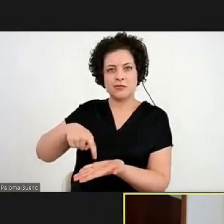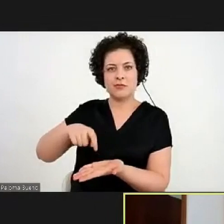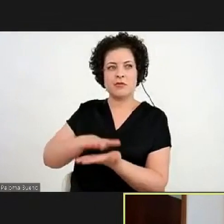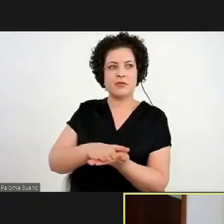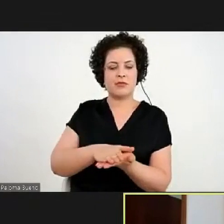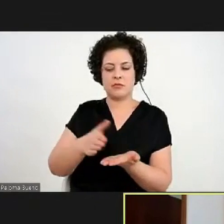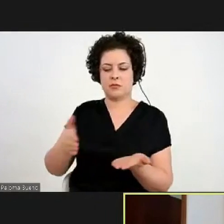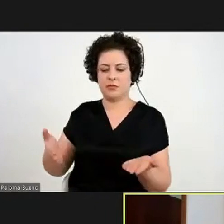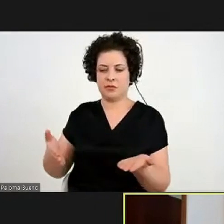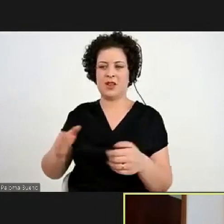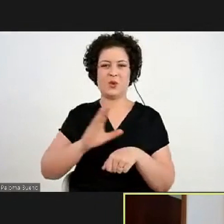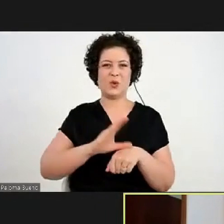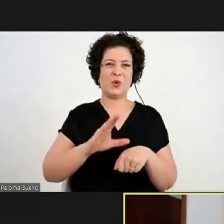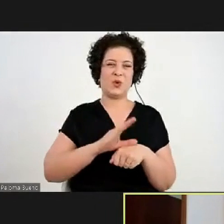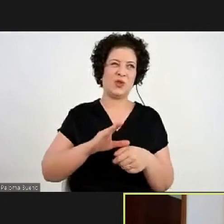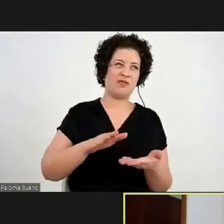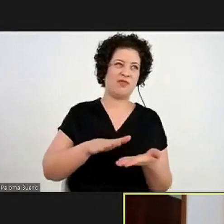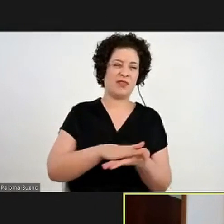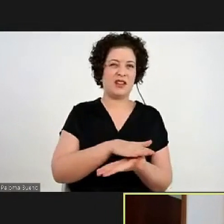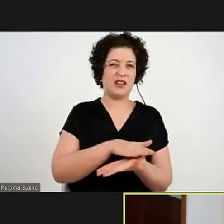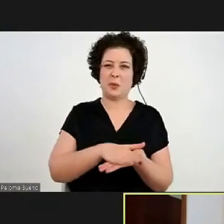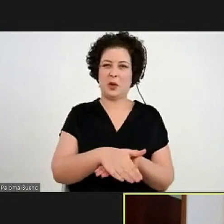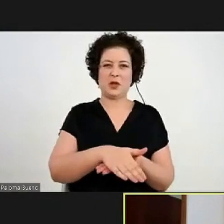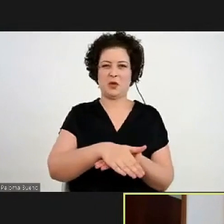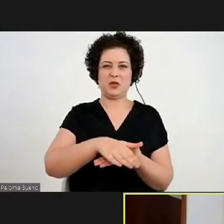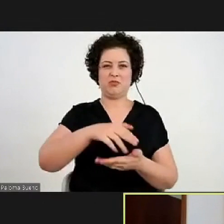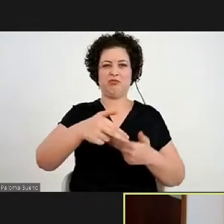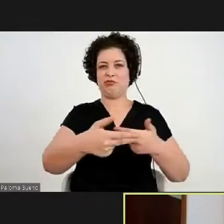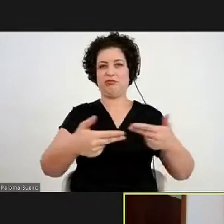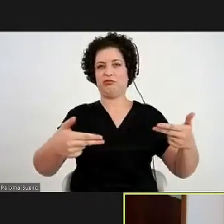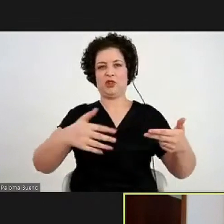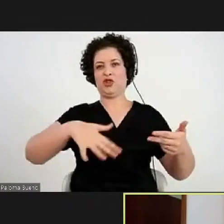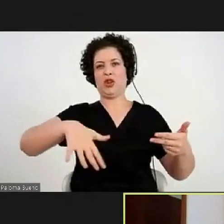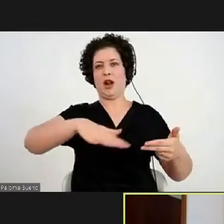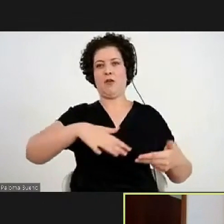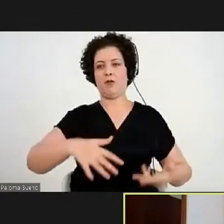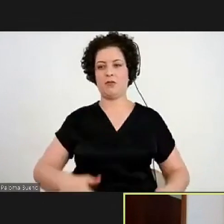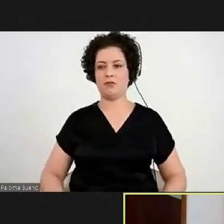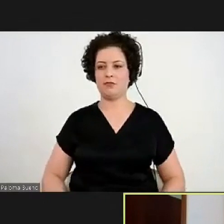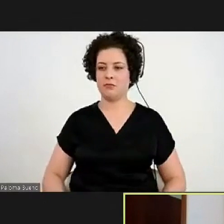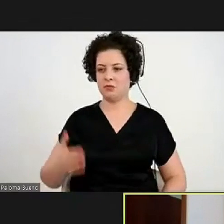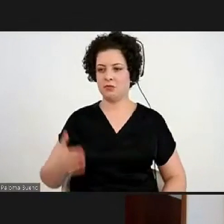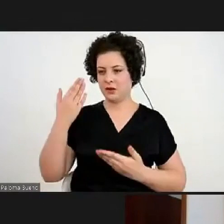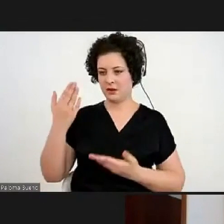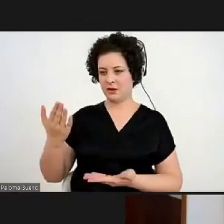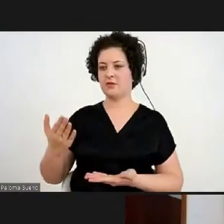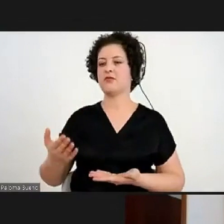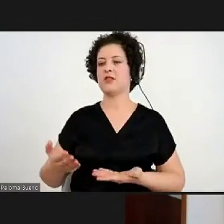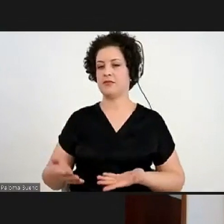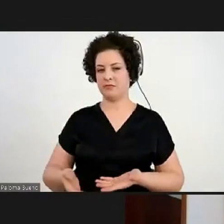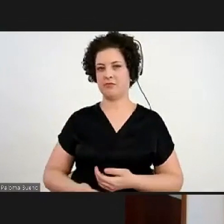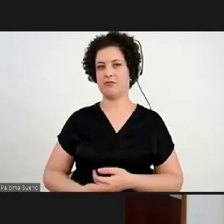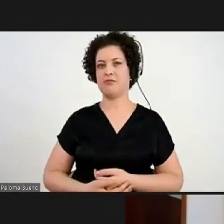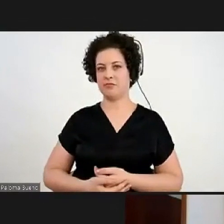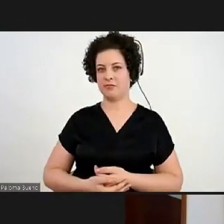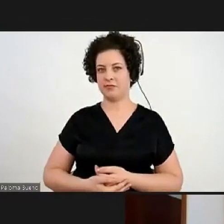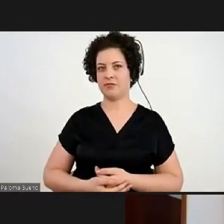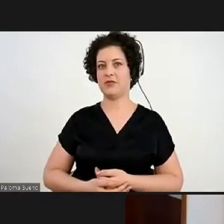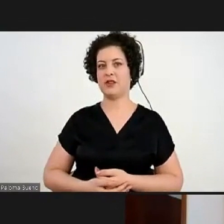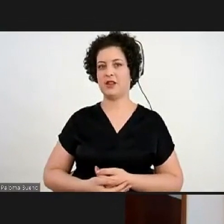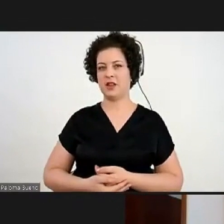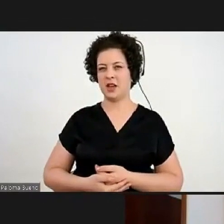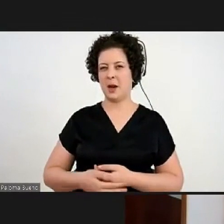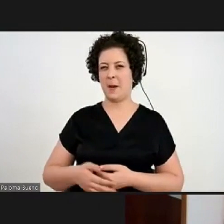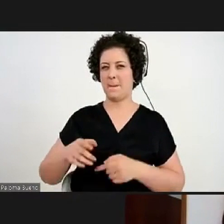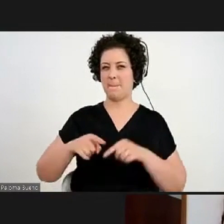impressões, é isso, acho que, obrigada. É, até o envio de material,